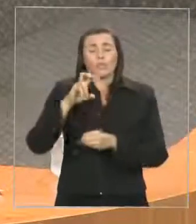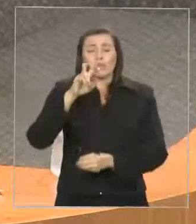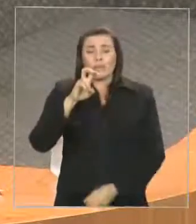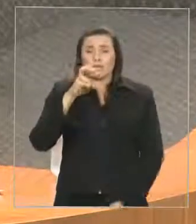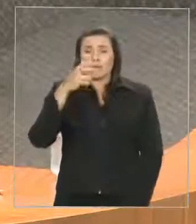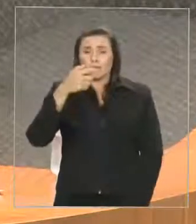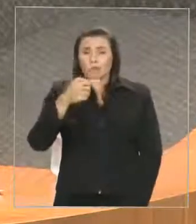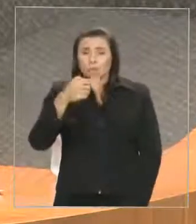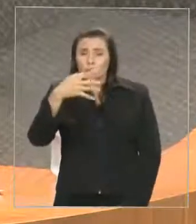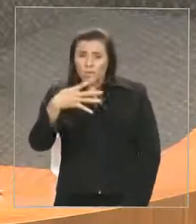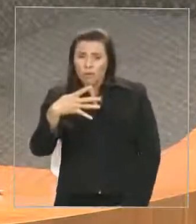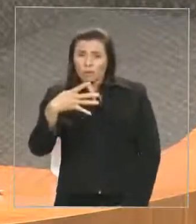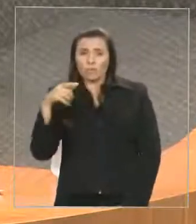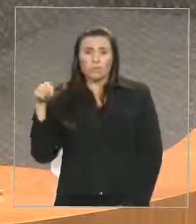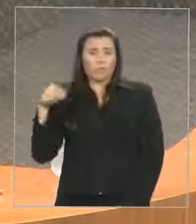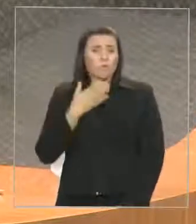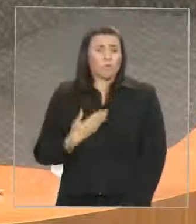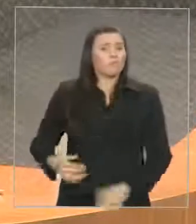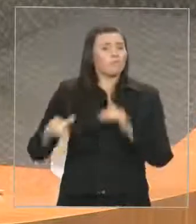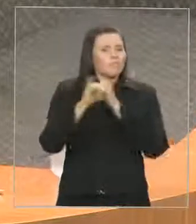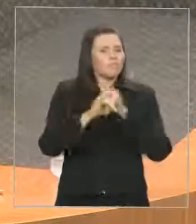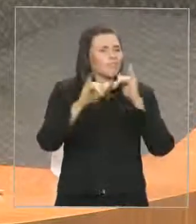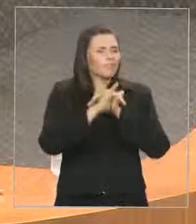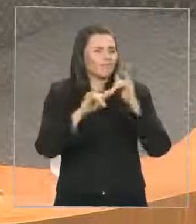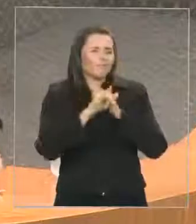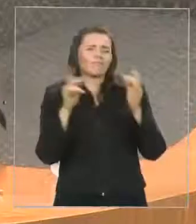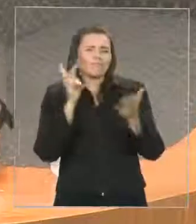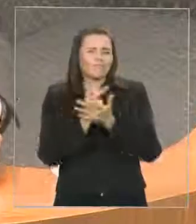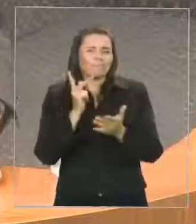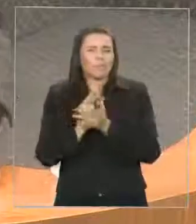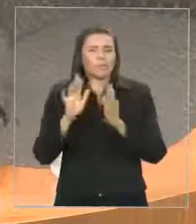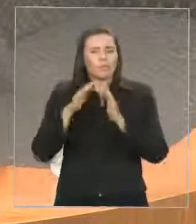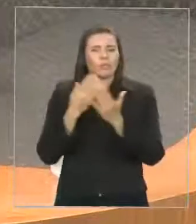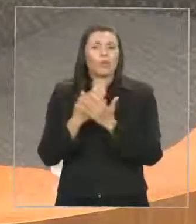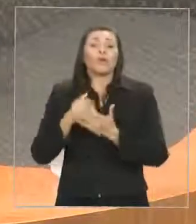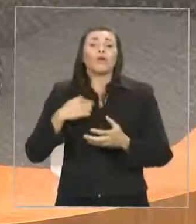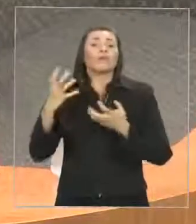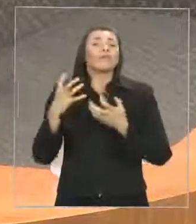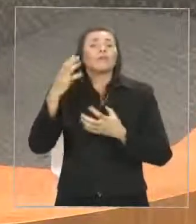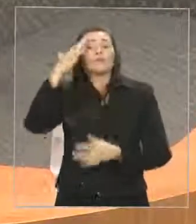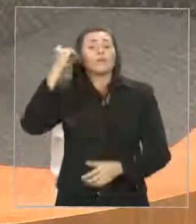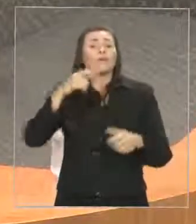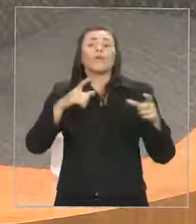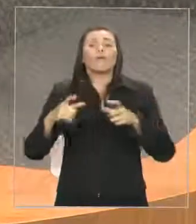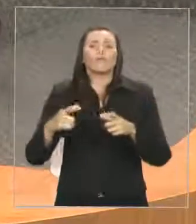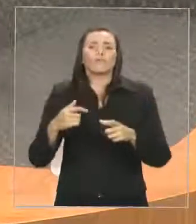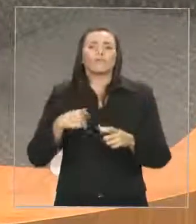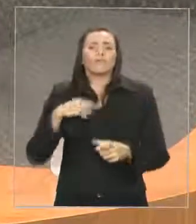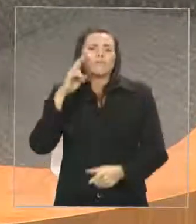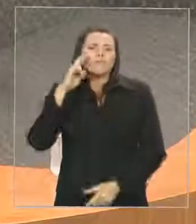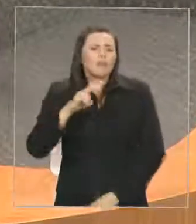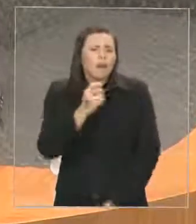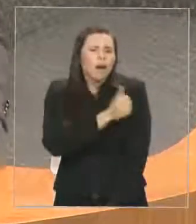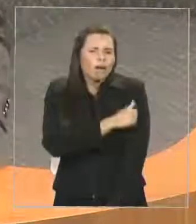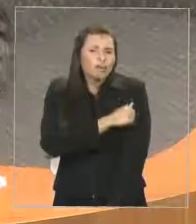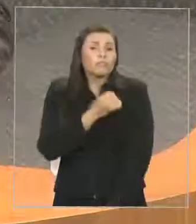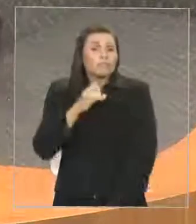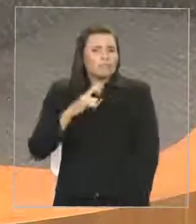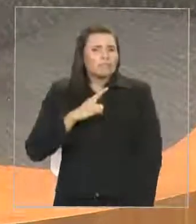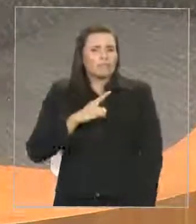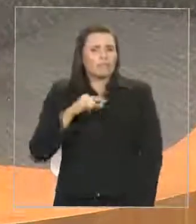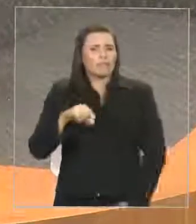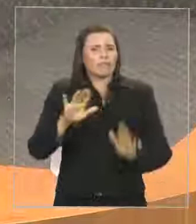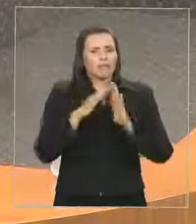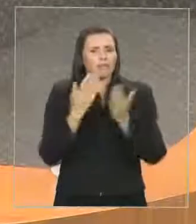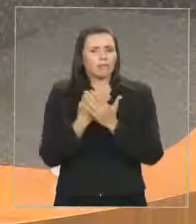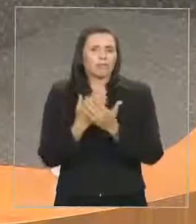como foram feitas, e as adequações que os alunos estão assistindo nessas aulas. Deputado de Lácio. parte? Deputado Elito.